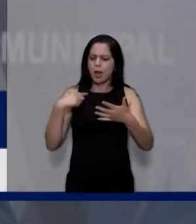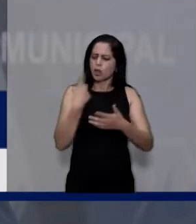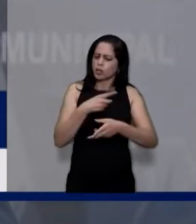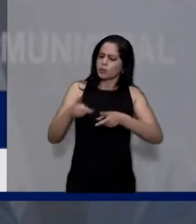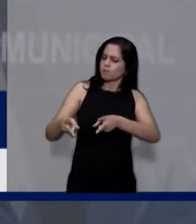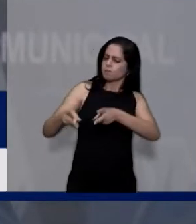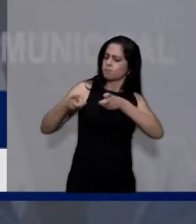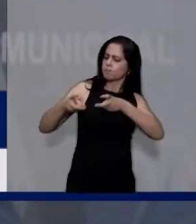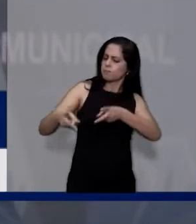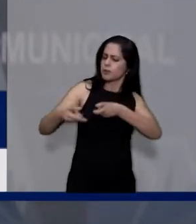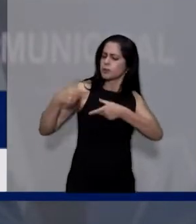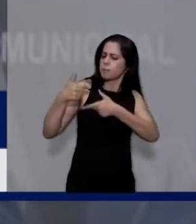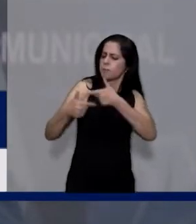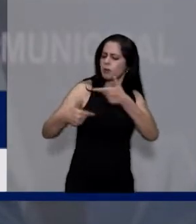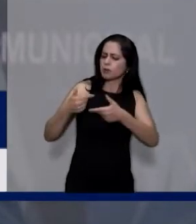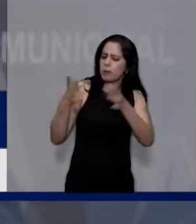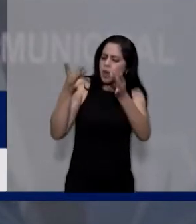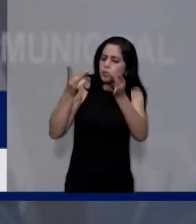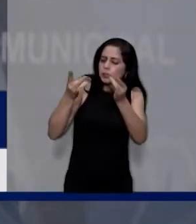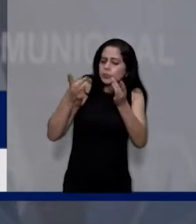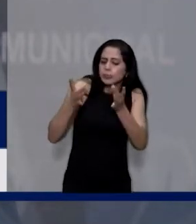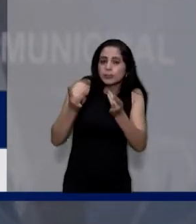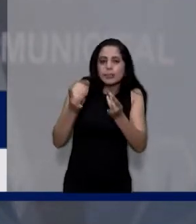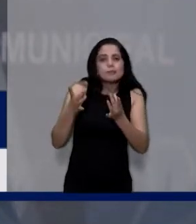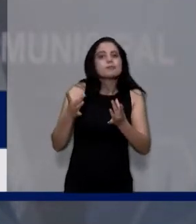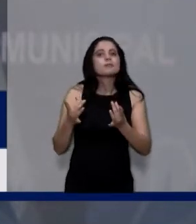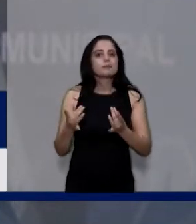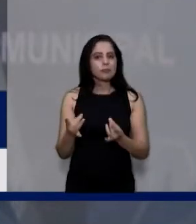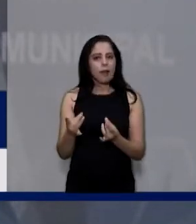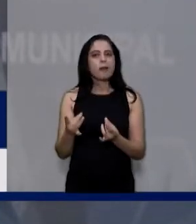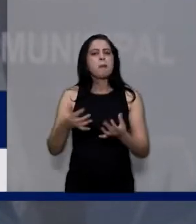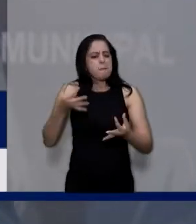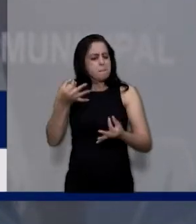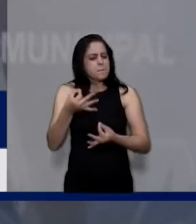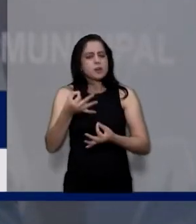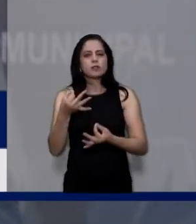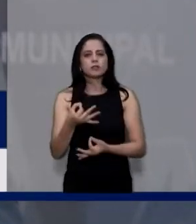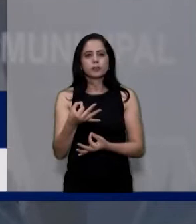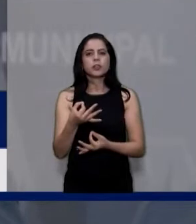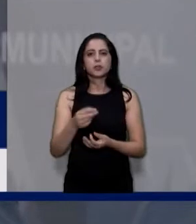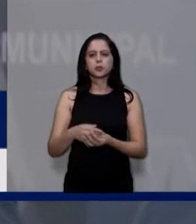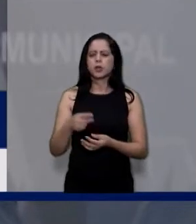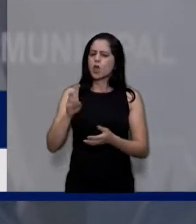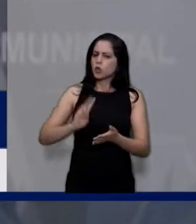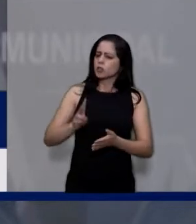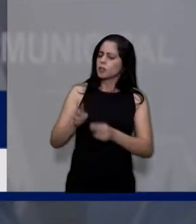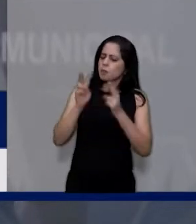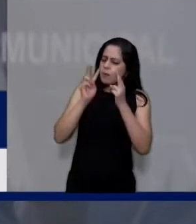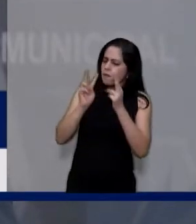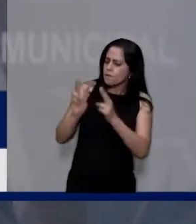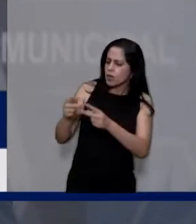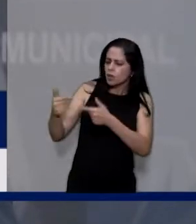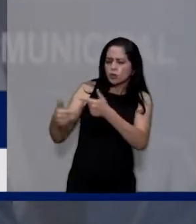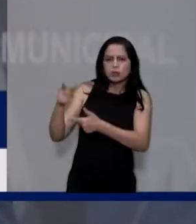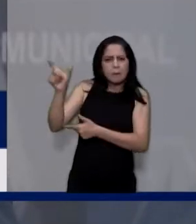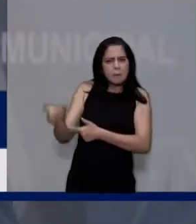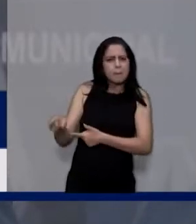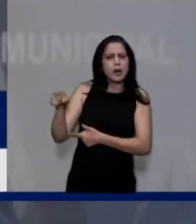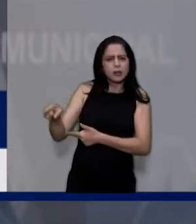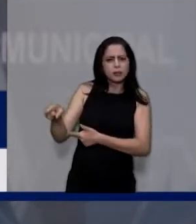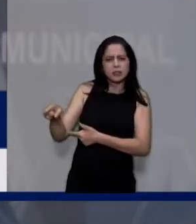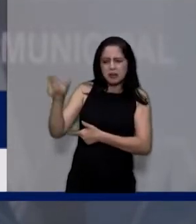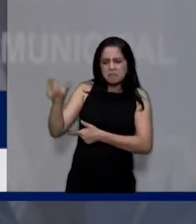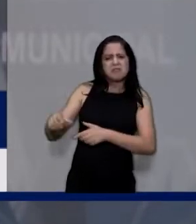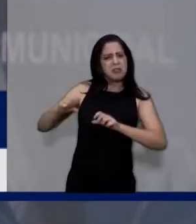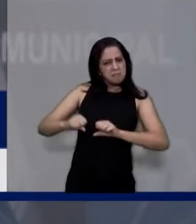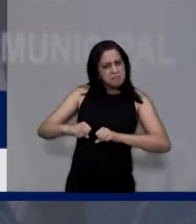muito próximo ao Maganha, lá no Hospital Municipal, tenho acompanhado o trabalho dele, a dedicação que essa